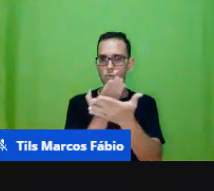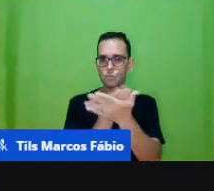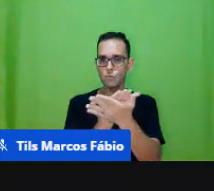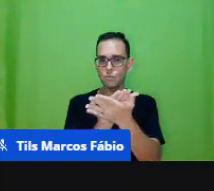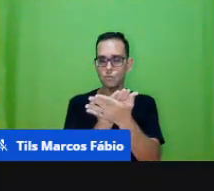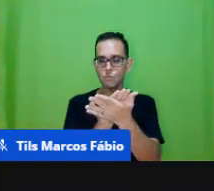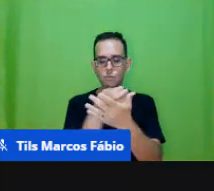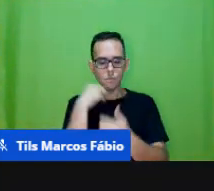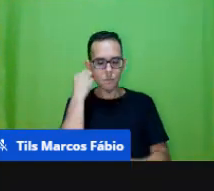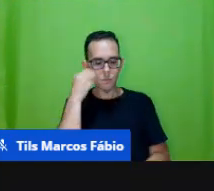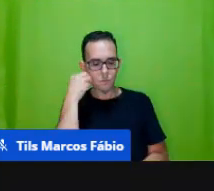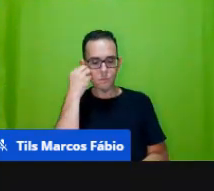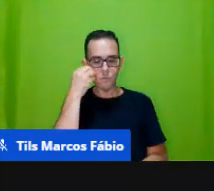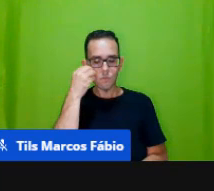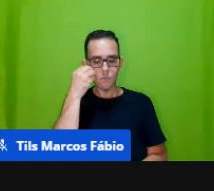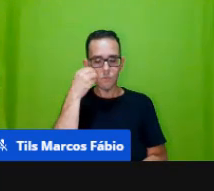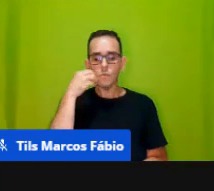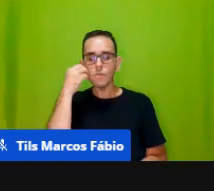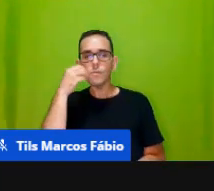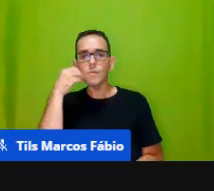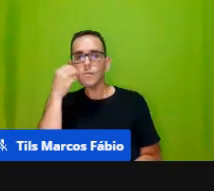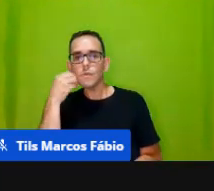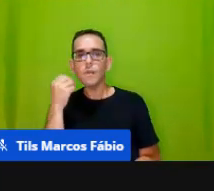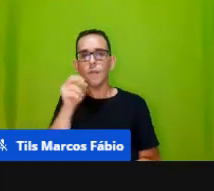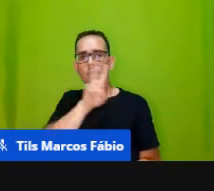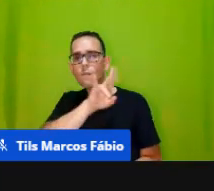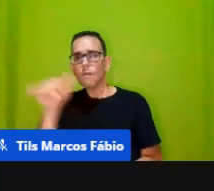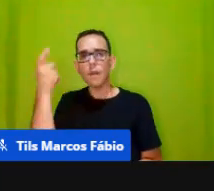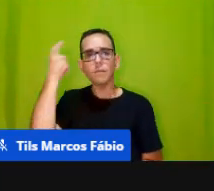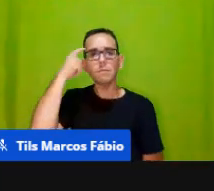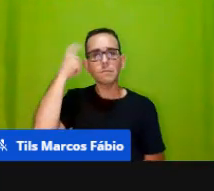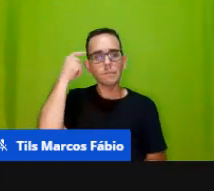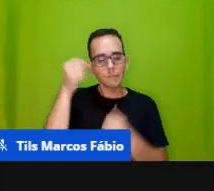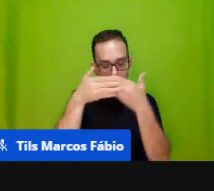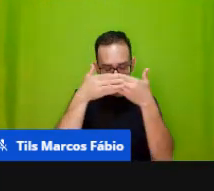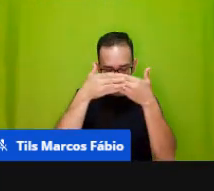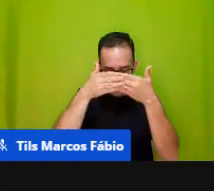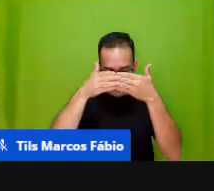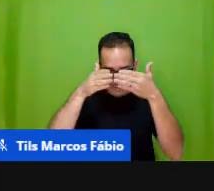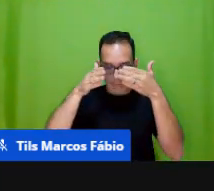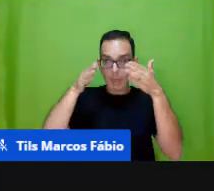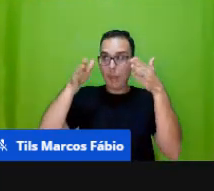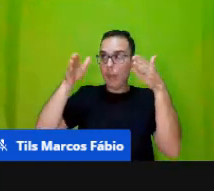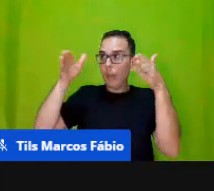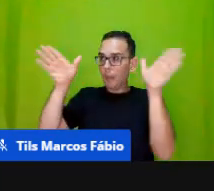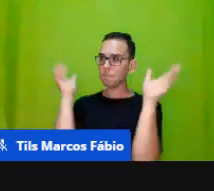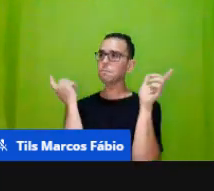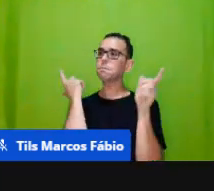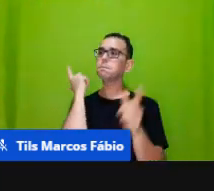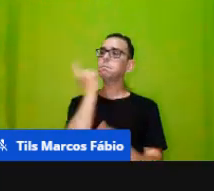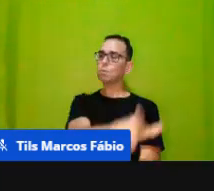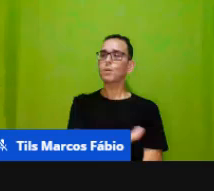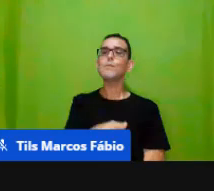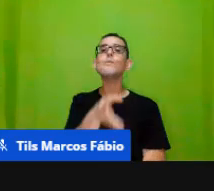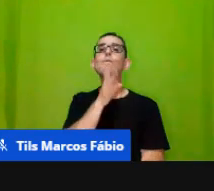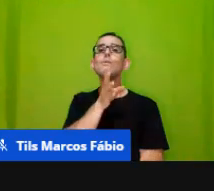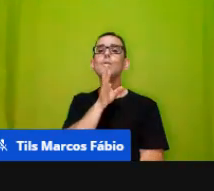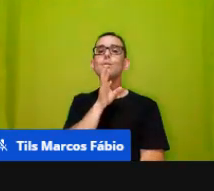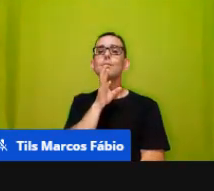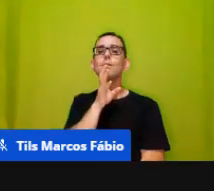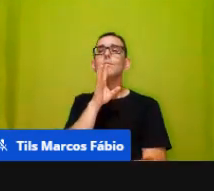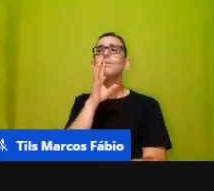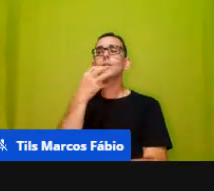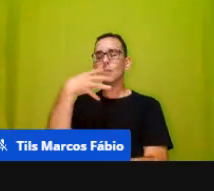princípios, a gente vai pensando e ampliando as possibilidades daquele conhecimento que eu quero que ela